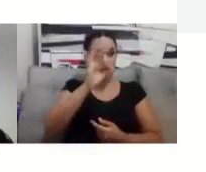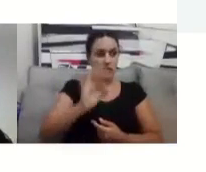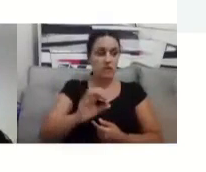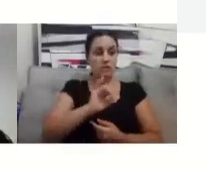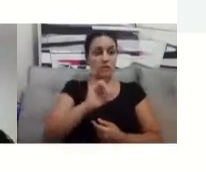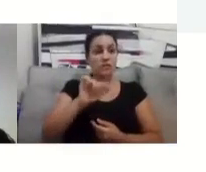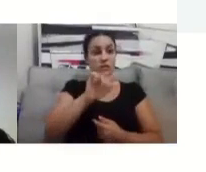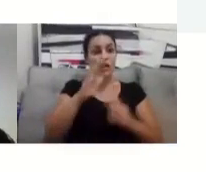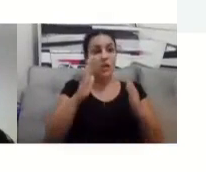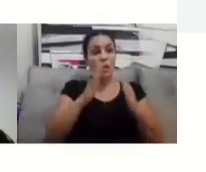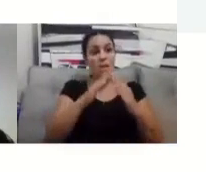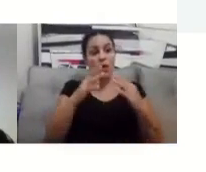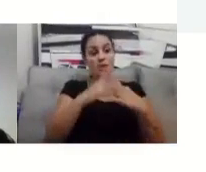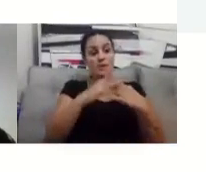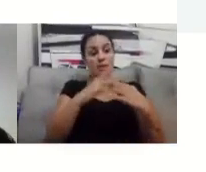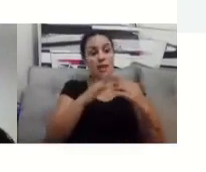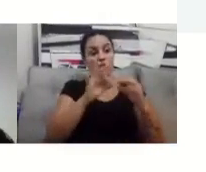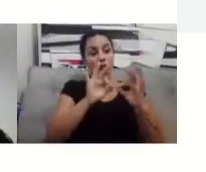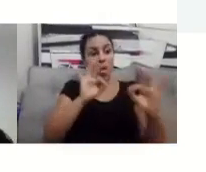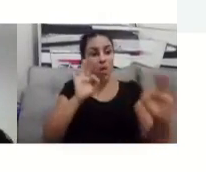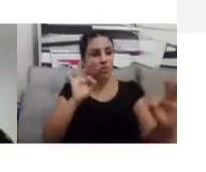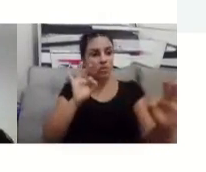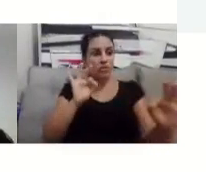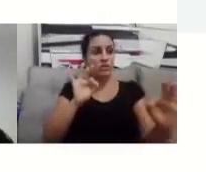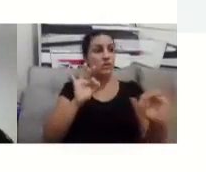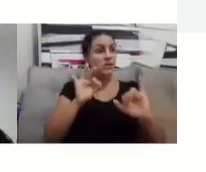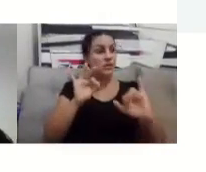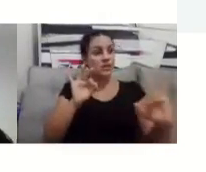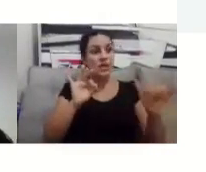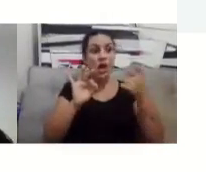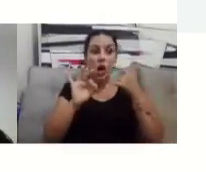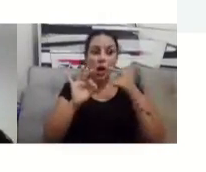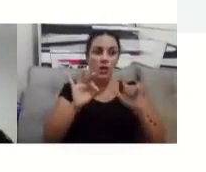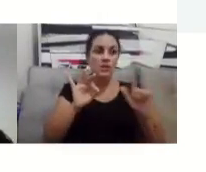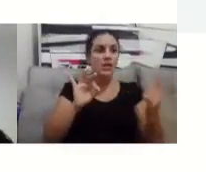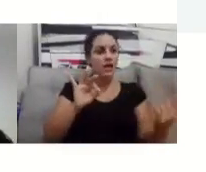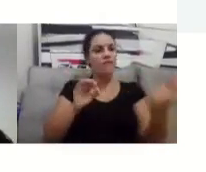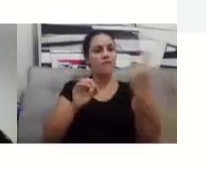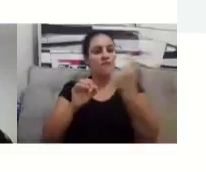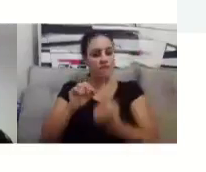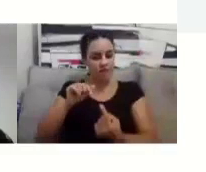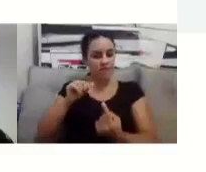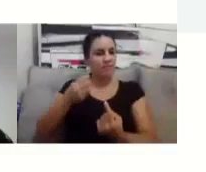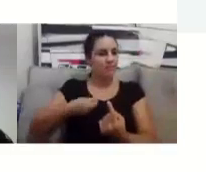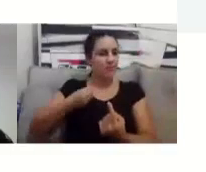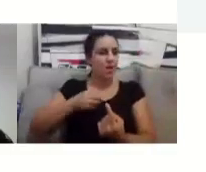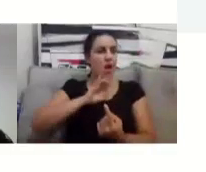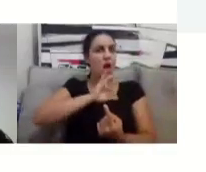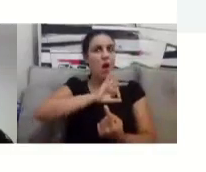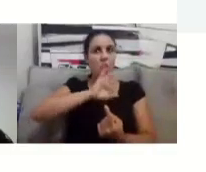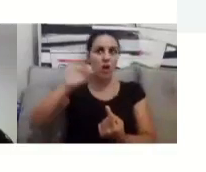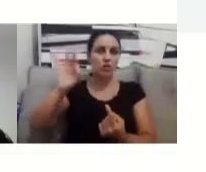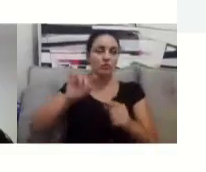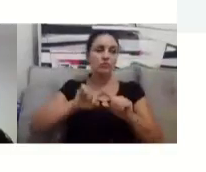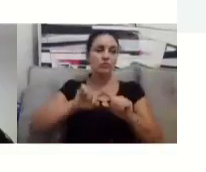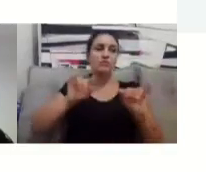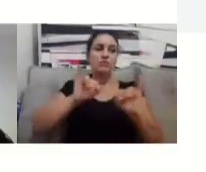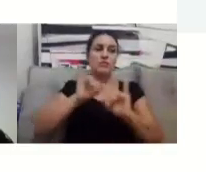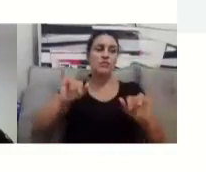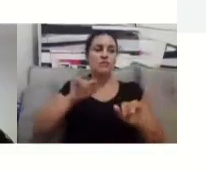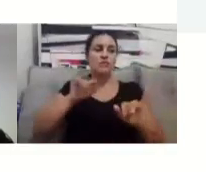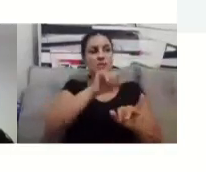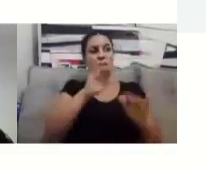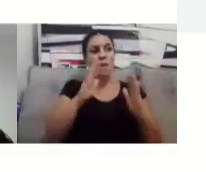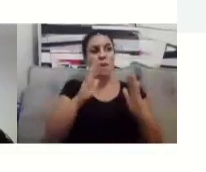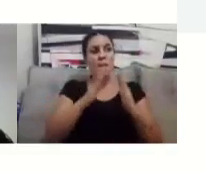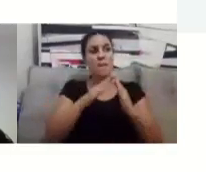conseguem vir, ótimo. Agora, professor, eu moro em outra cidade, eu estudo em outra faculdade à noite, e não